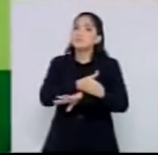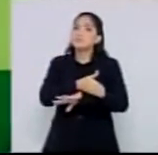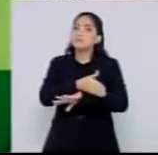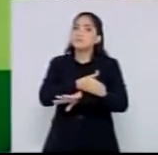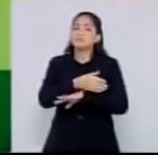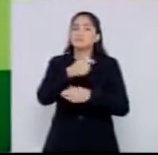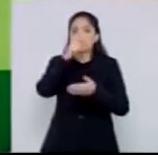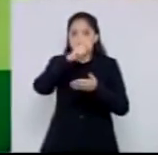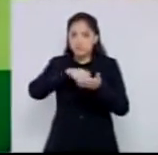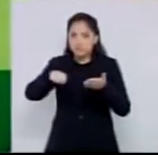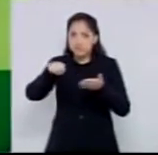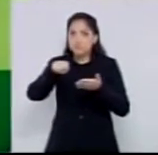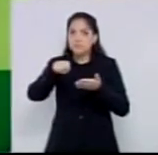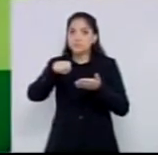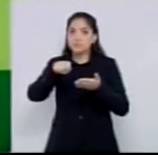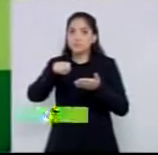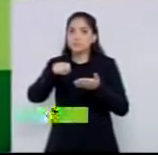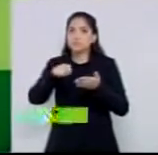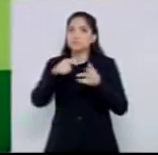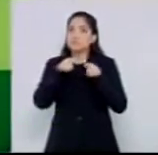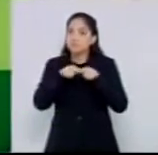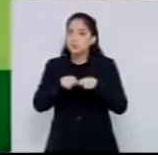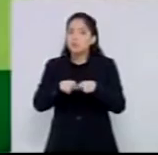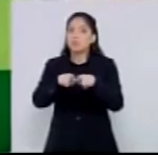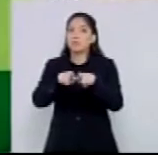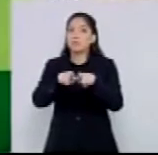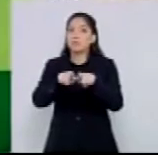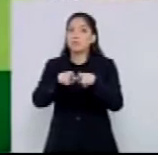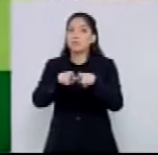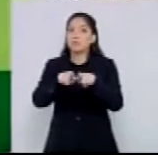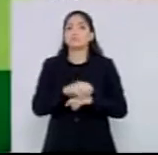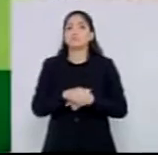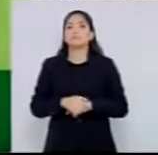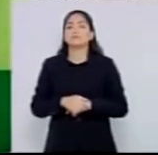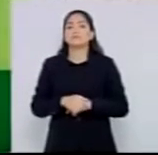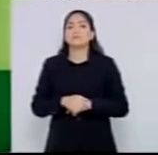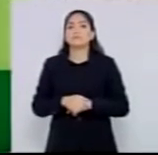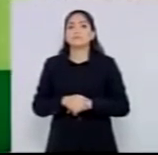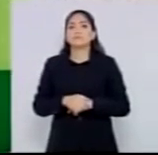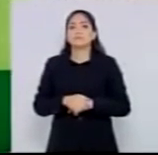assinatura do convênio do